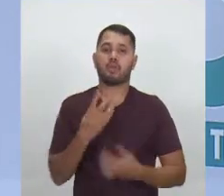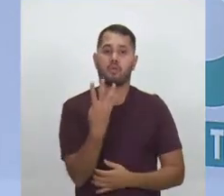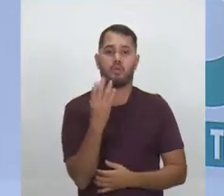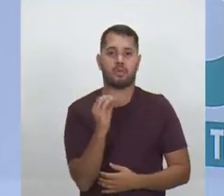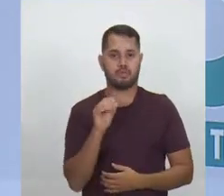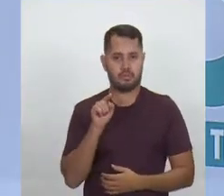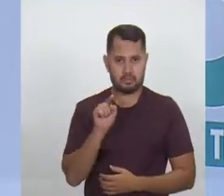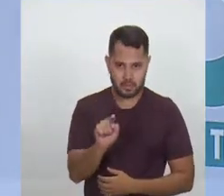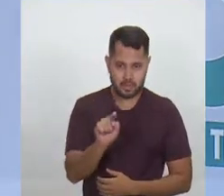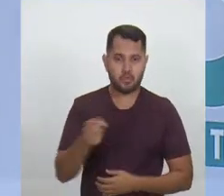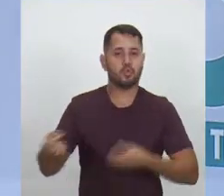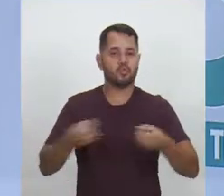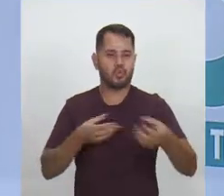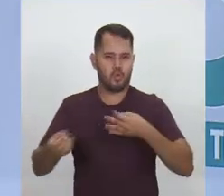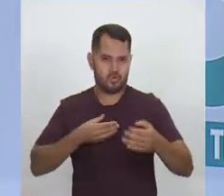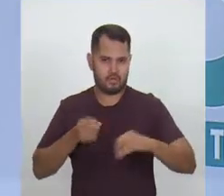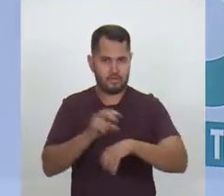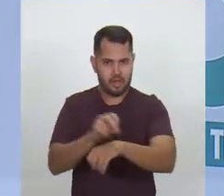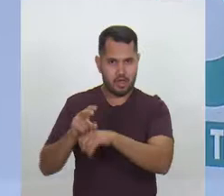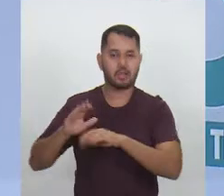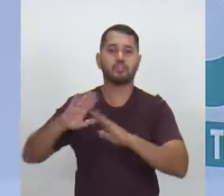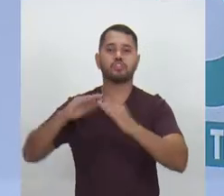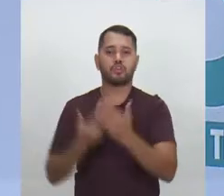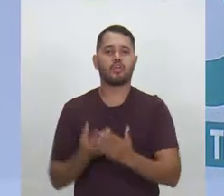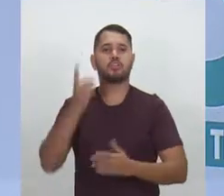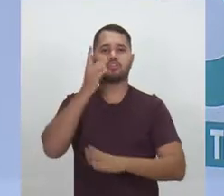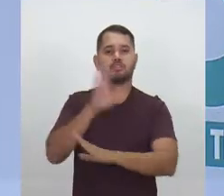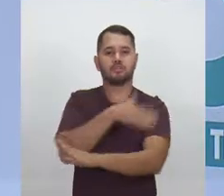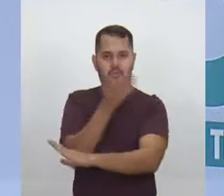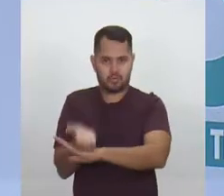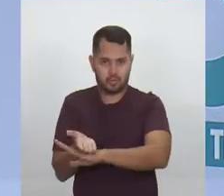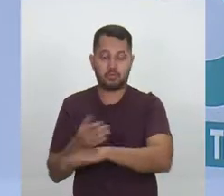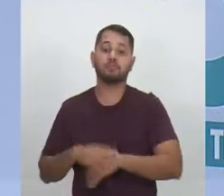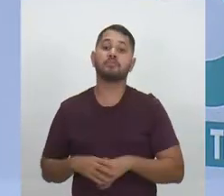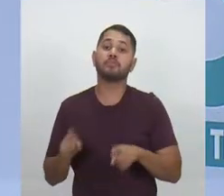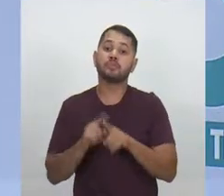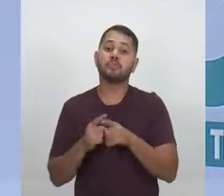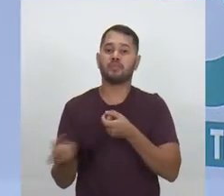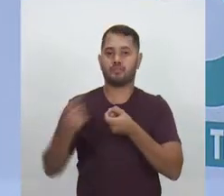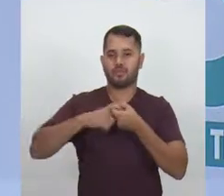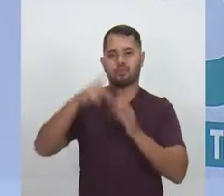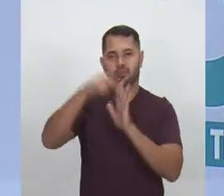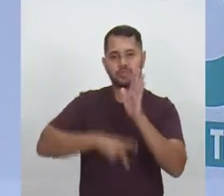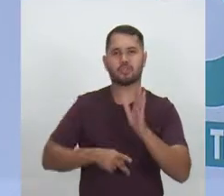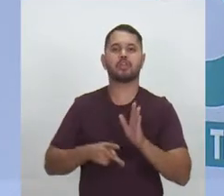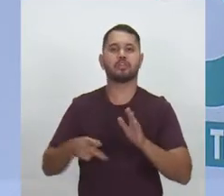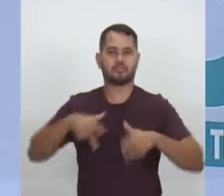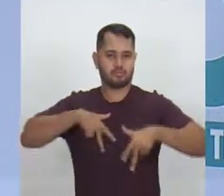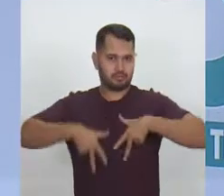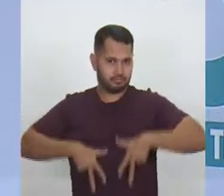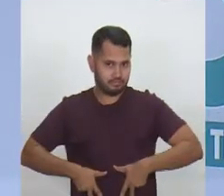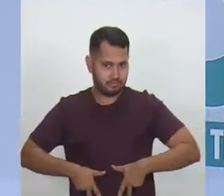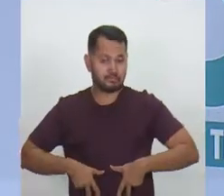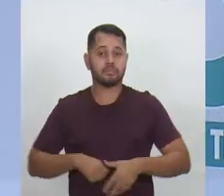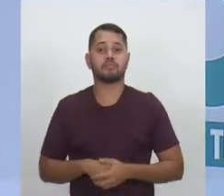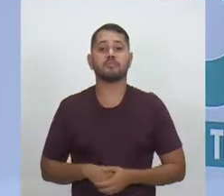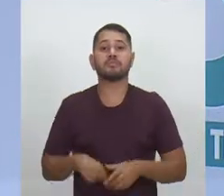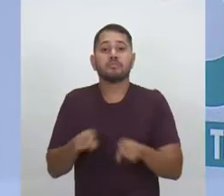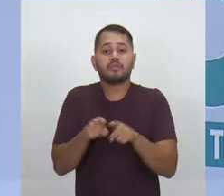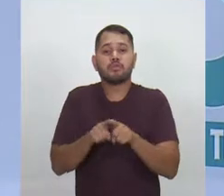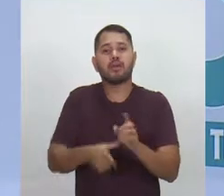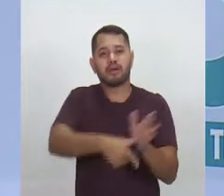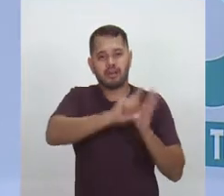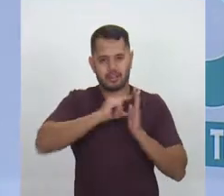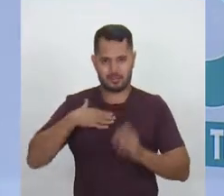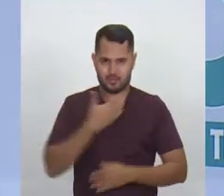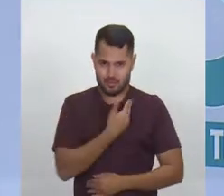novas vagas para a escola de tempo integral, vamos reativar o jovem cidadão, vamos fazer aquilo que eu fiz